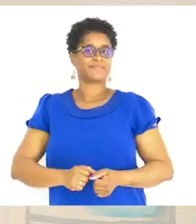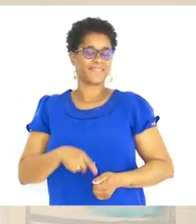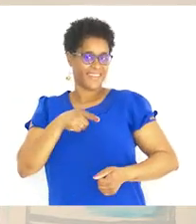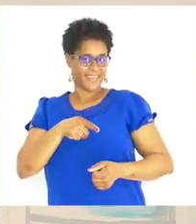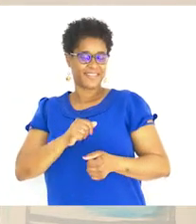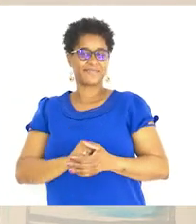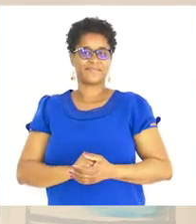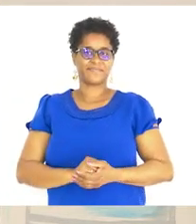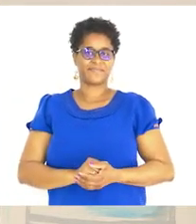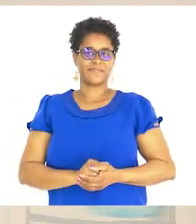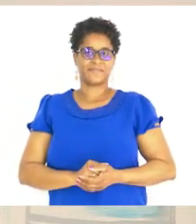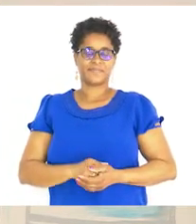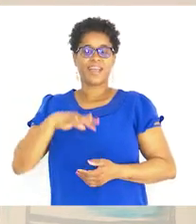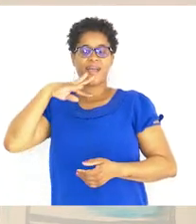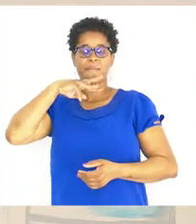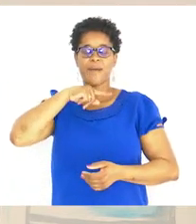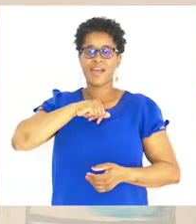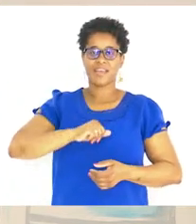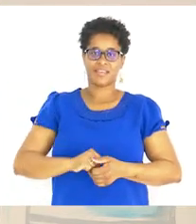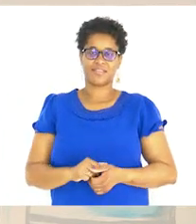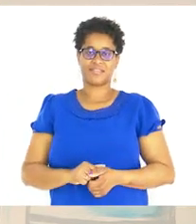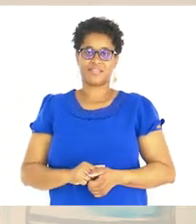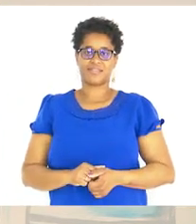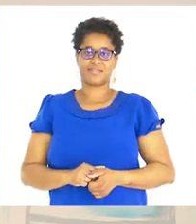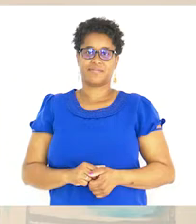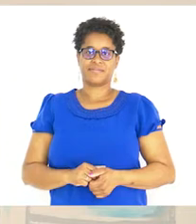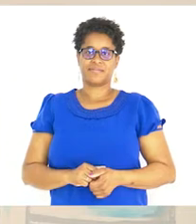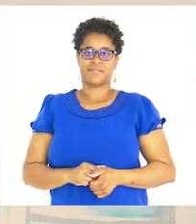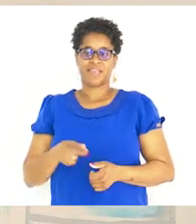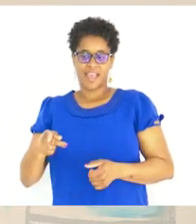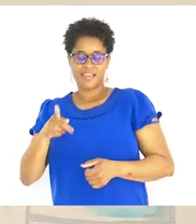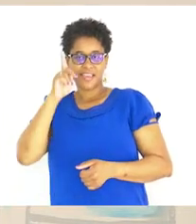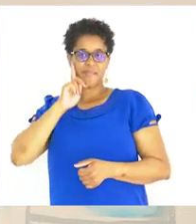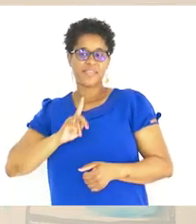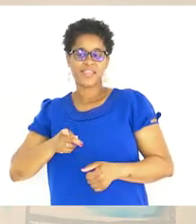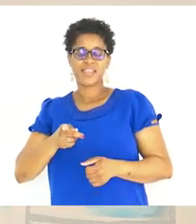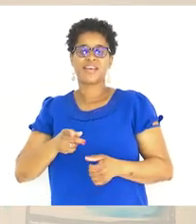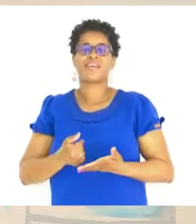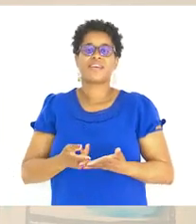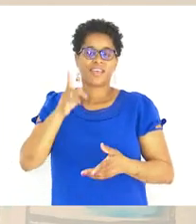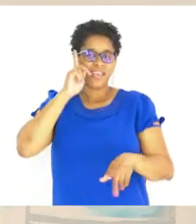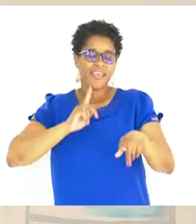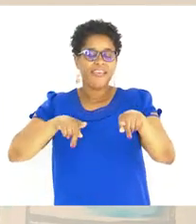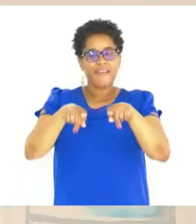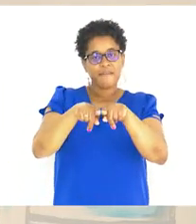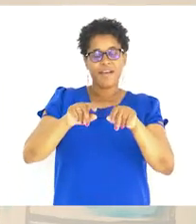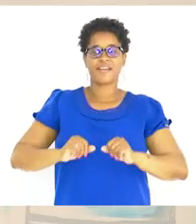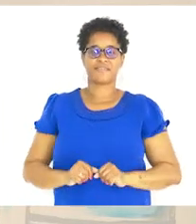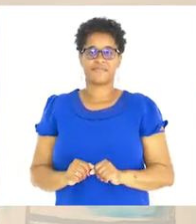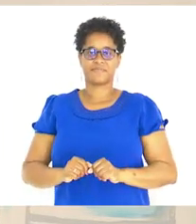Aqui A mãe Esta menina É a irmã